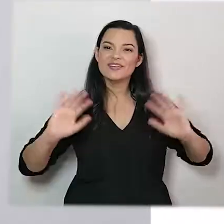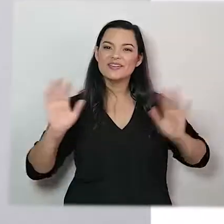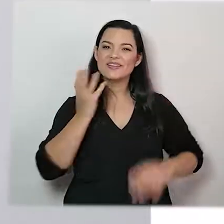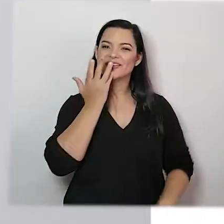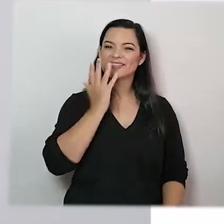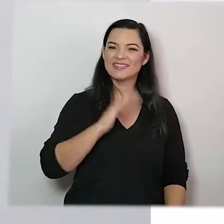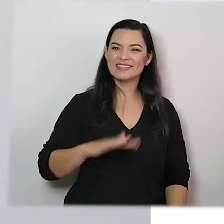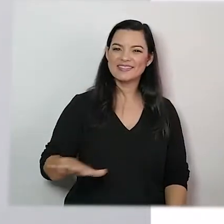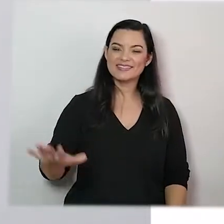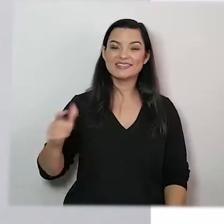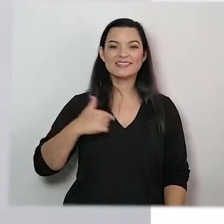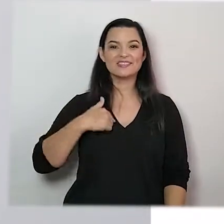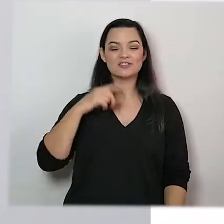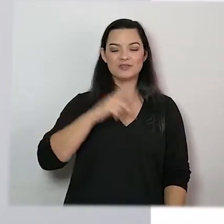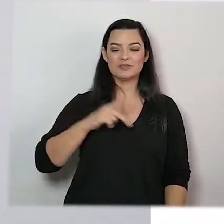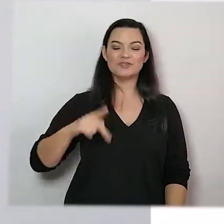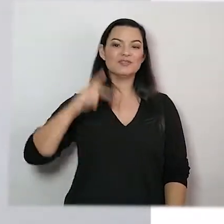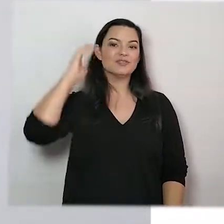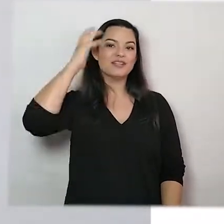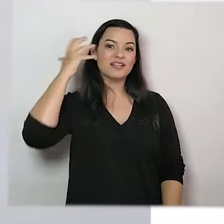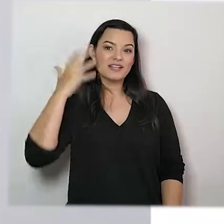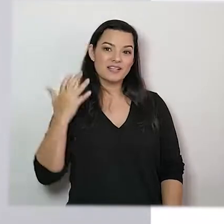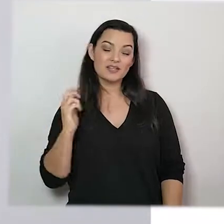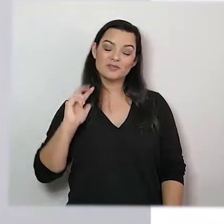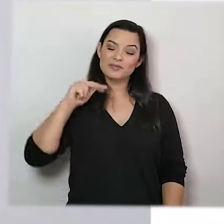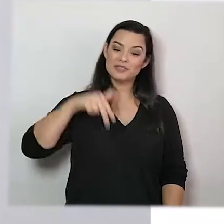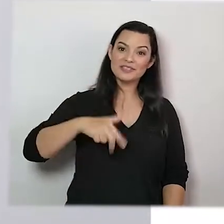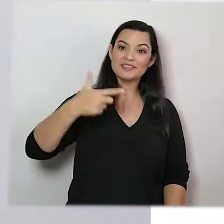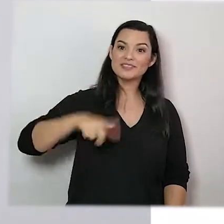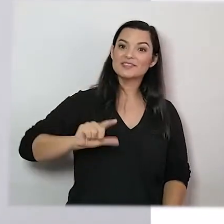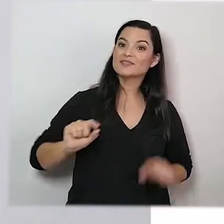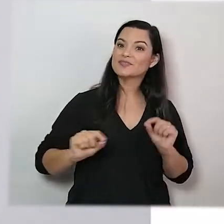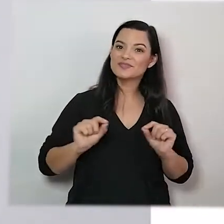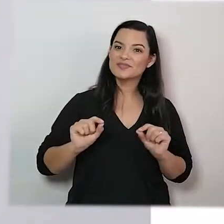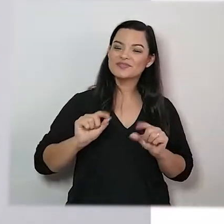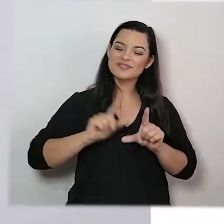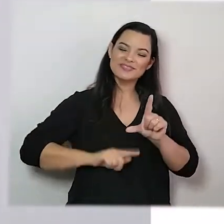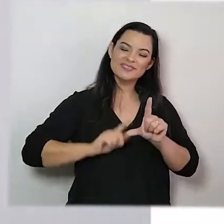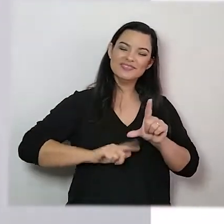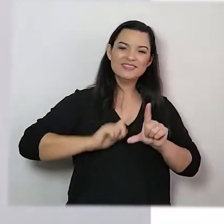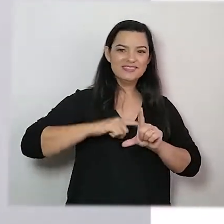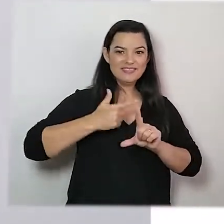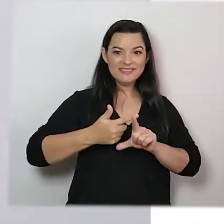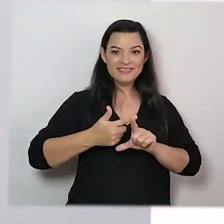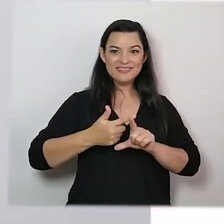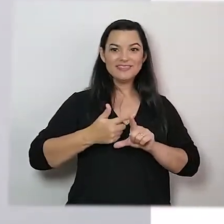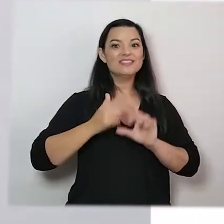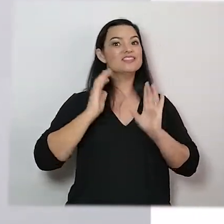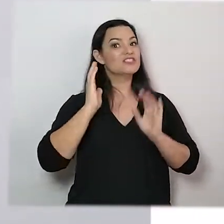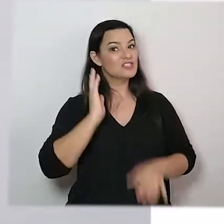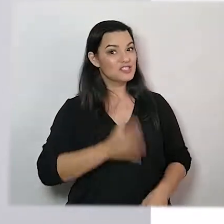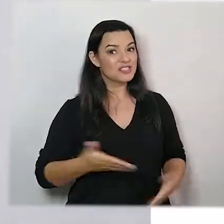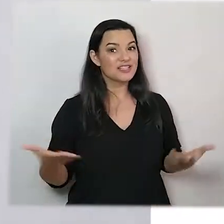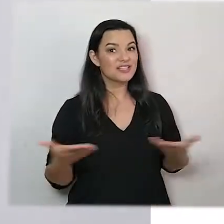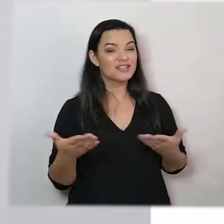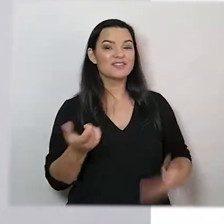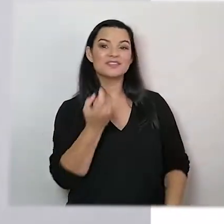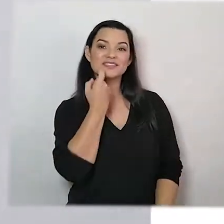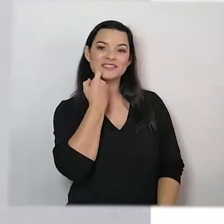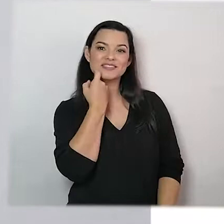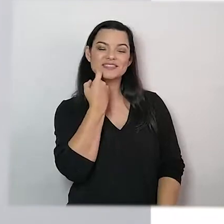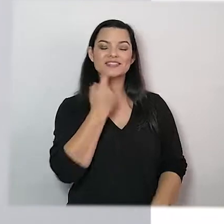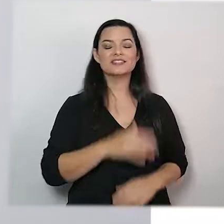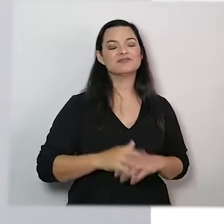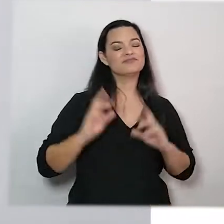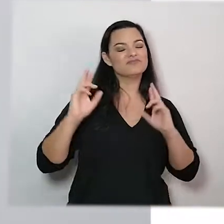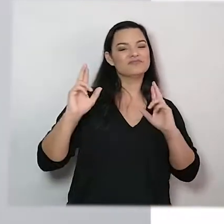Olá, crianças! Eu sou a professora Raquel e estou aqui com a Além das Letras. Chegamos na nossa sexta-feira e eu